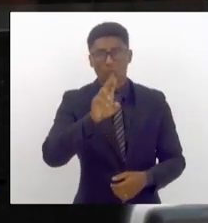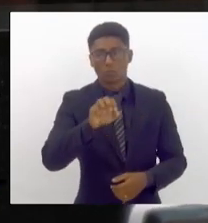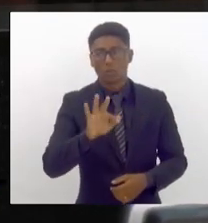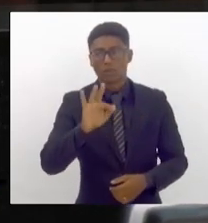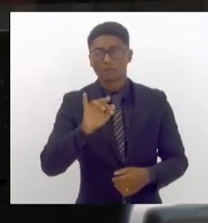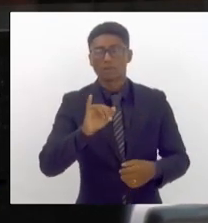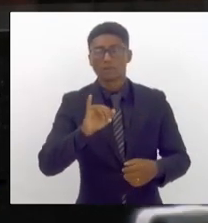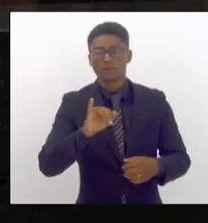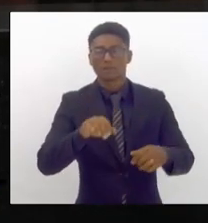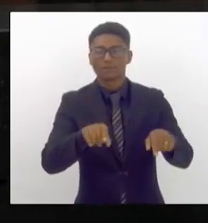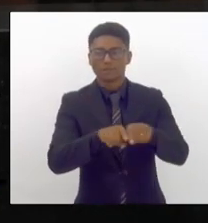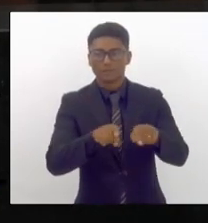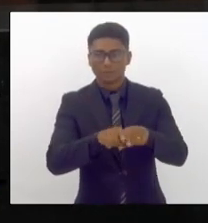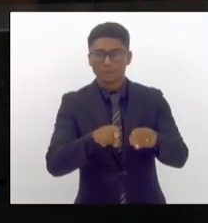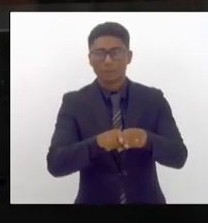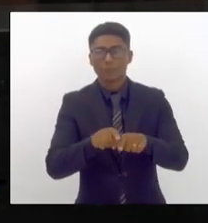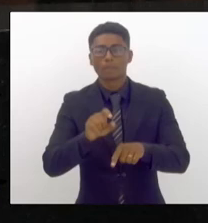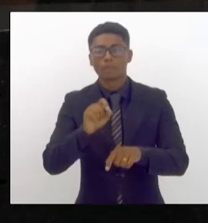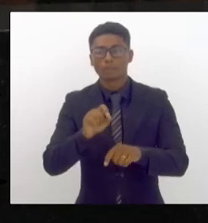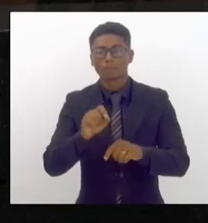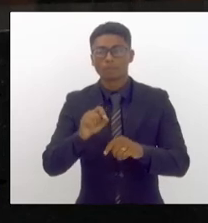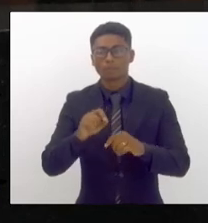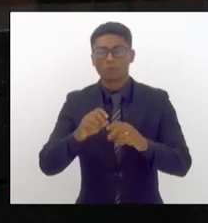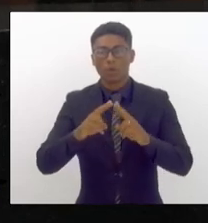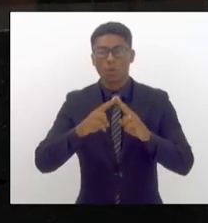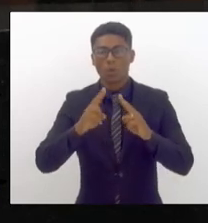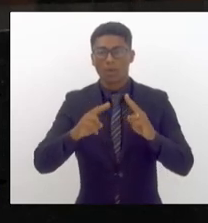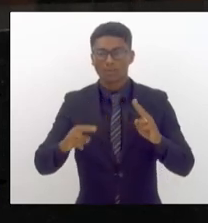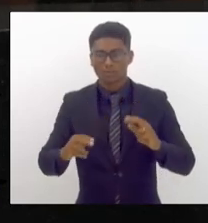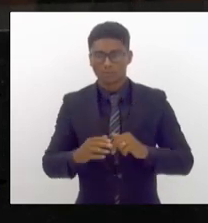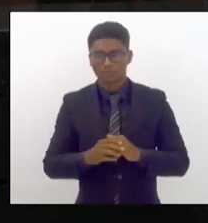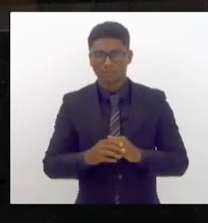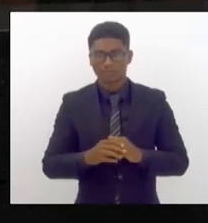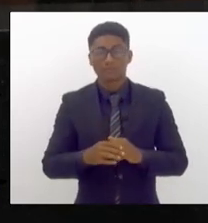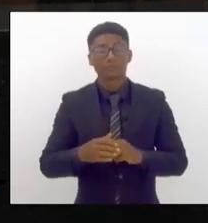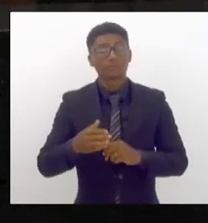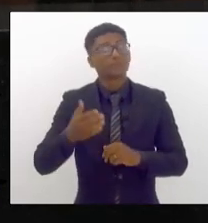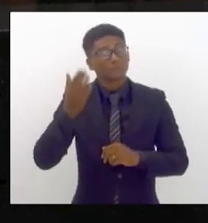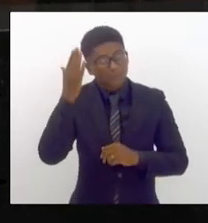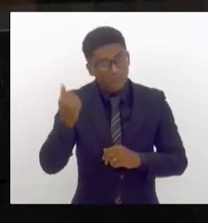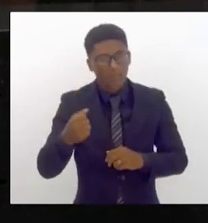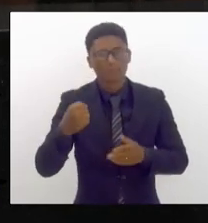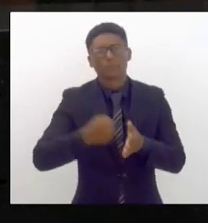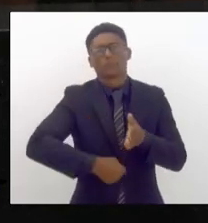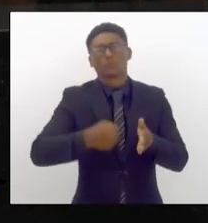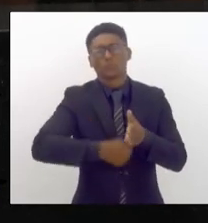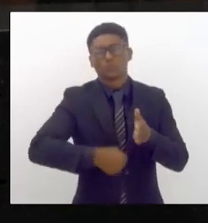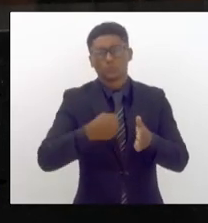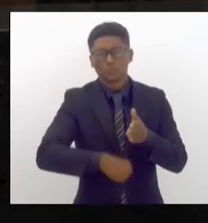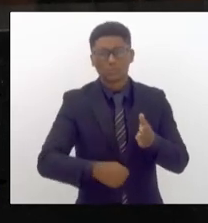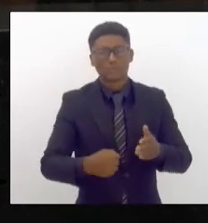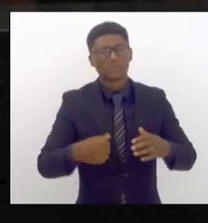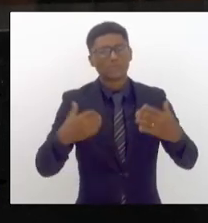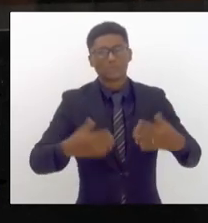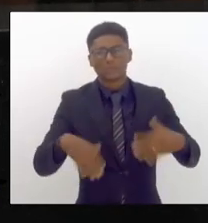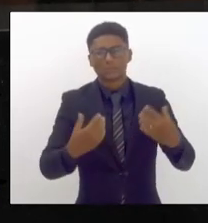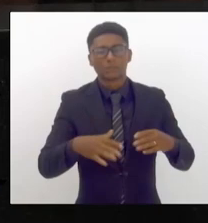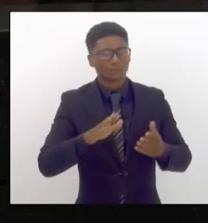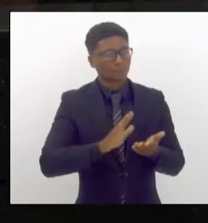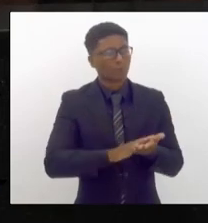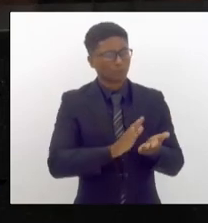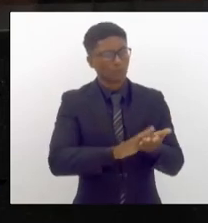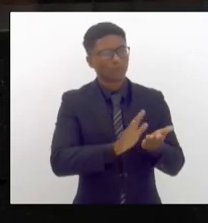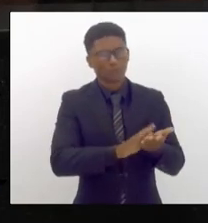o ERG sabemos que a luta é árdua mas eu gostaria de parabenizar vocês